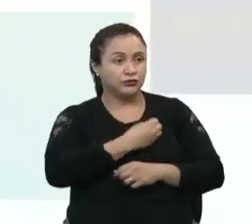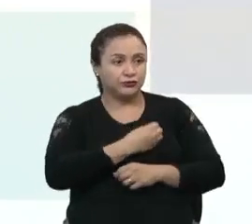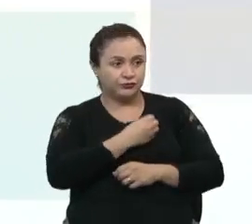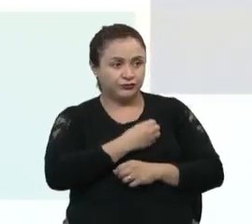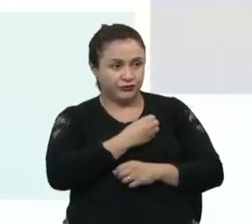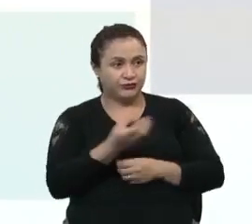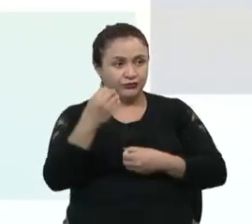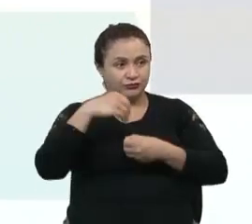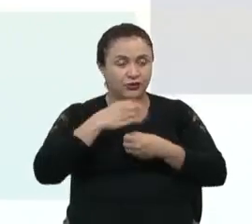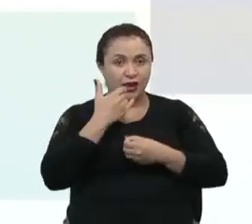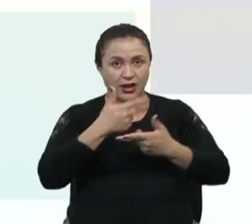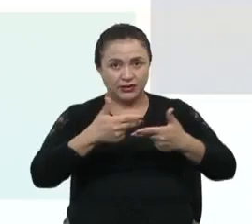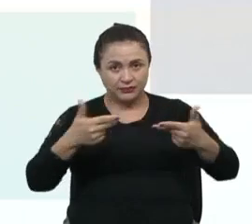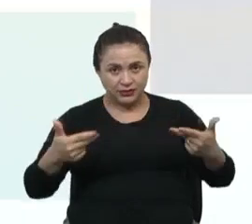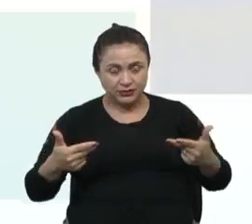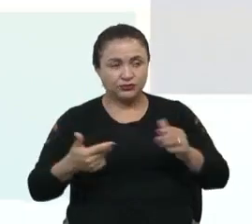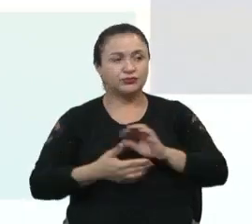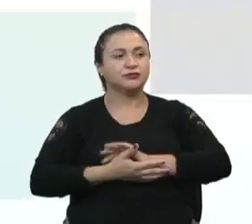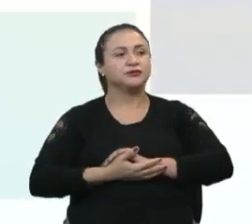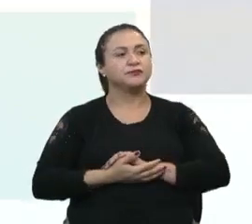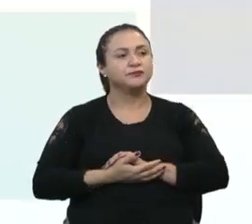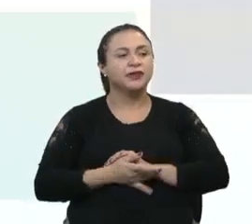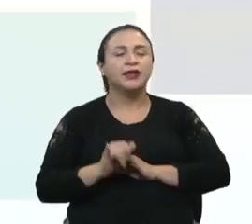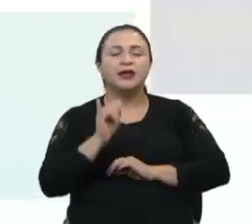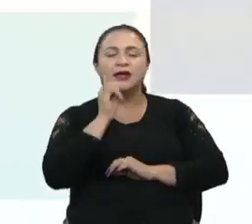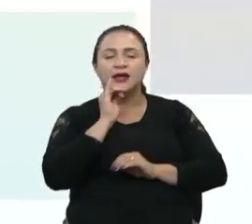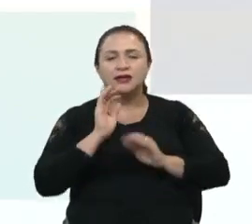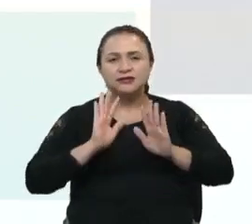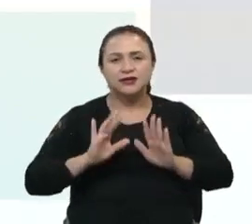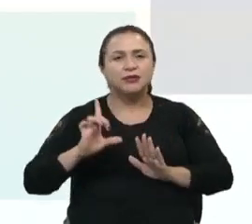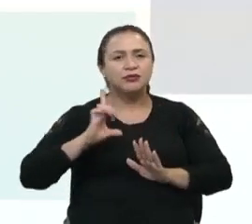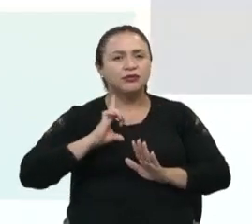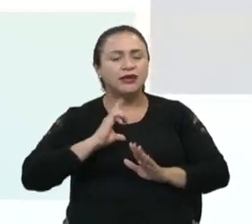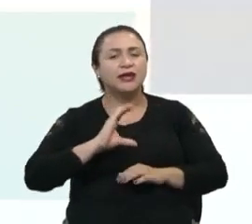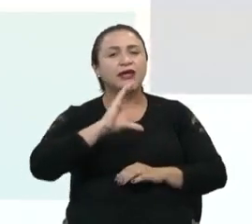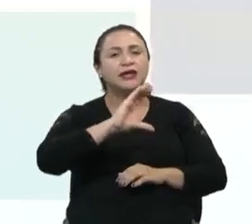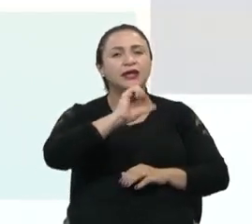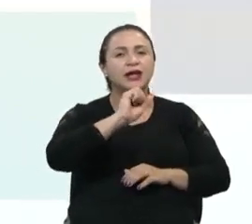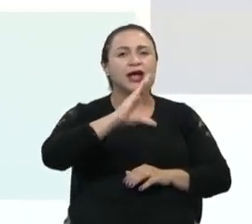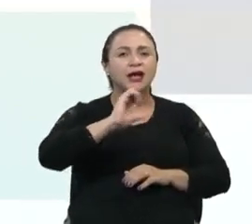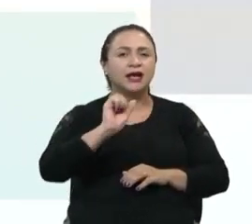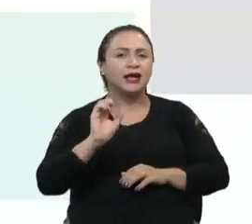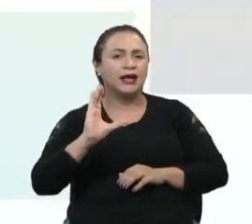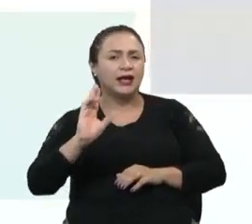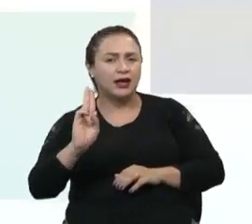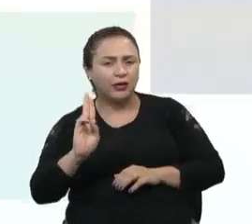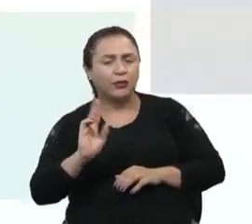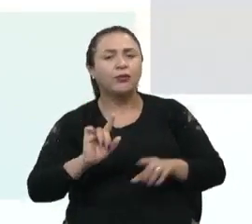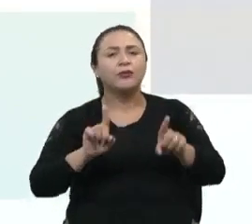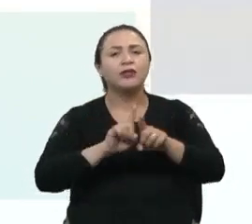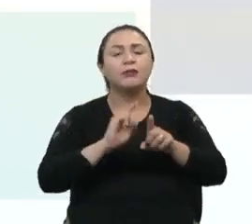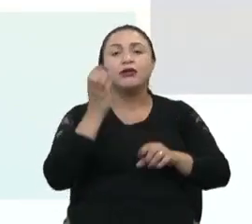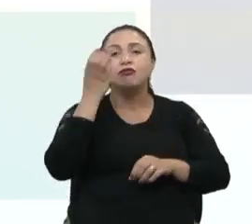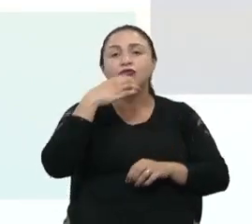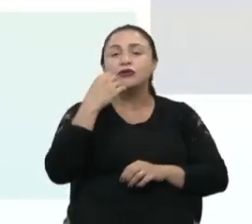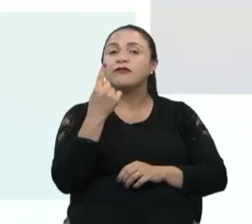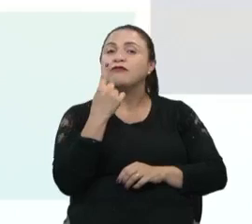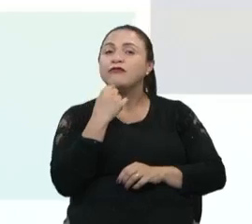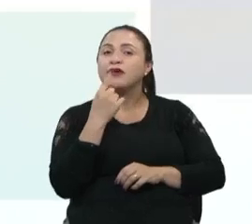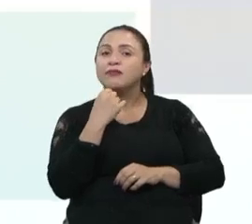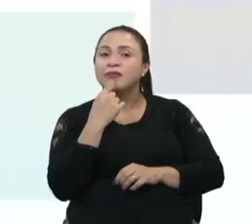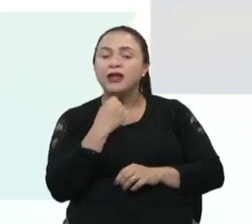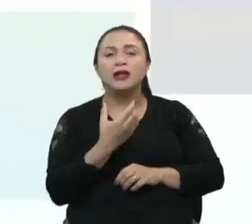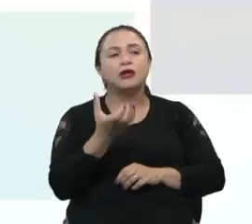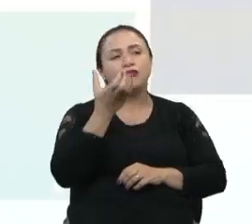determinados alimentos. Então, por exemplo, no cacau, nas frutas vermelhas, frutas do